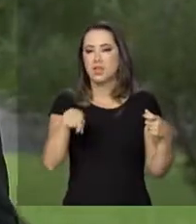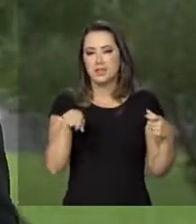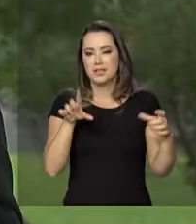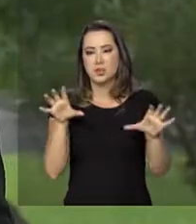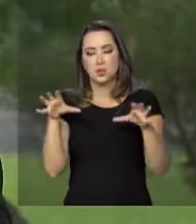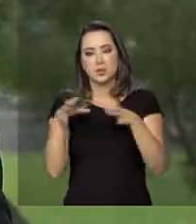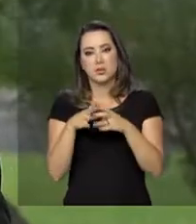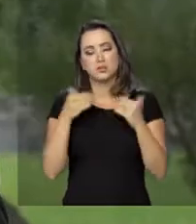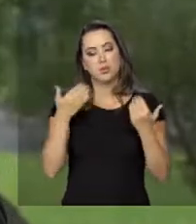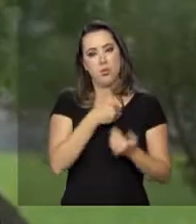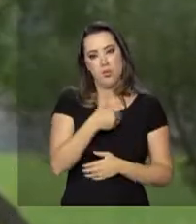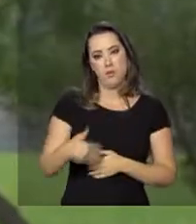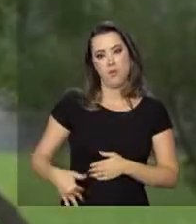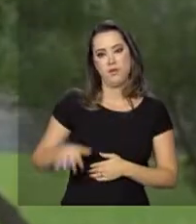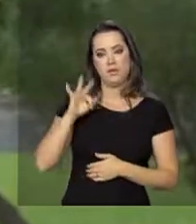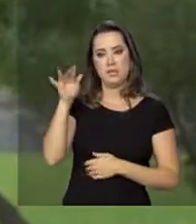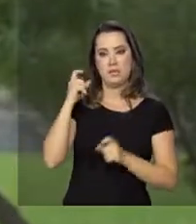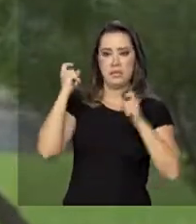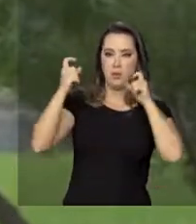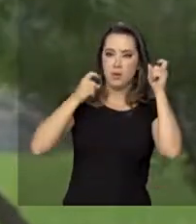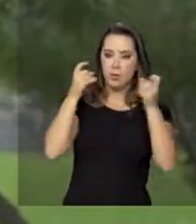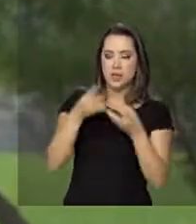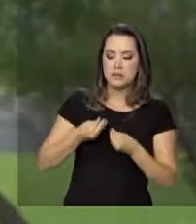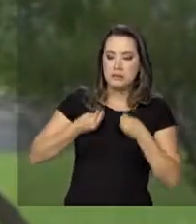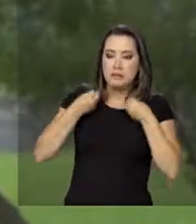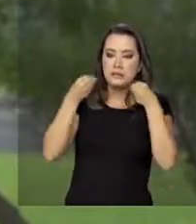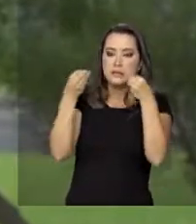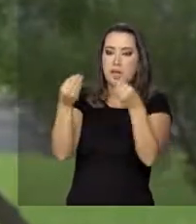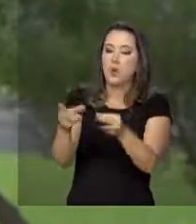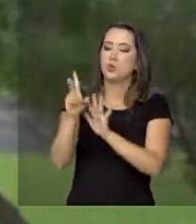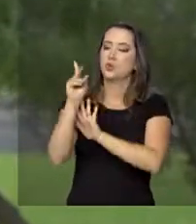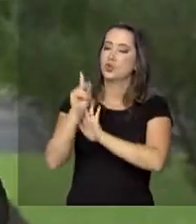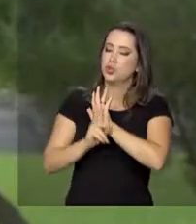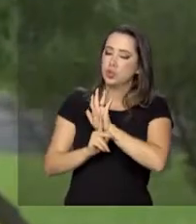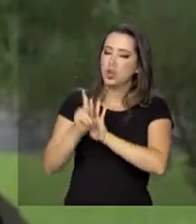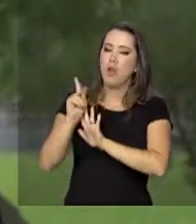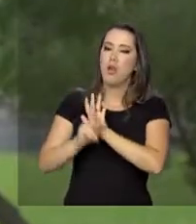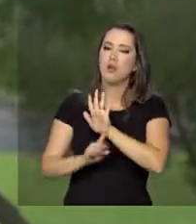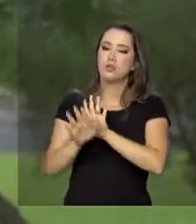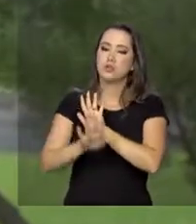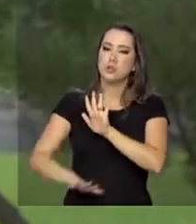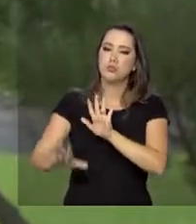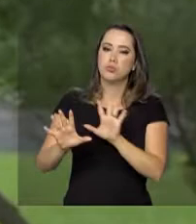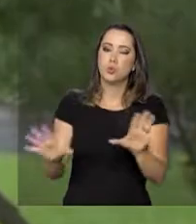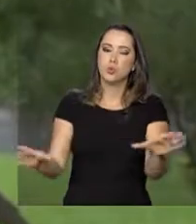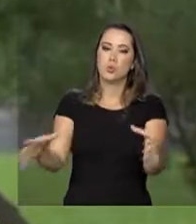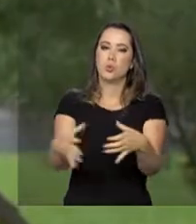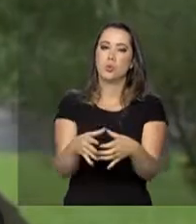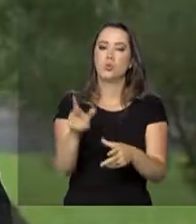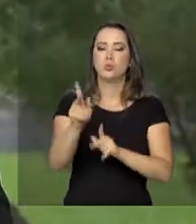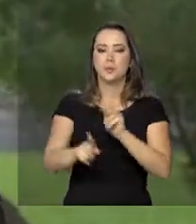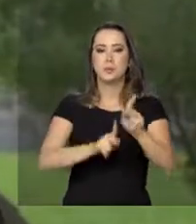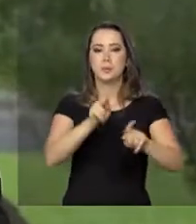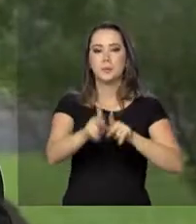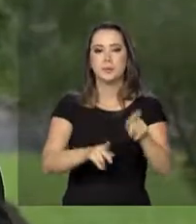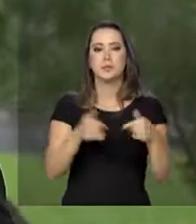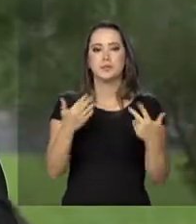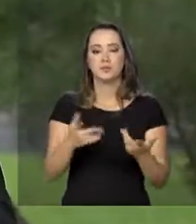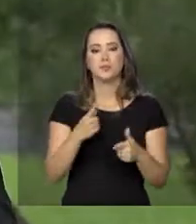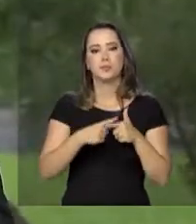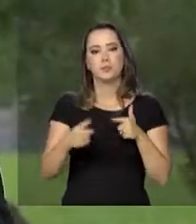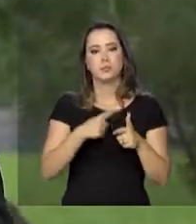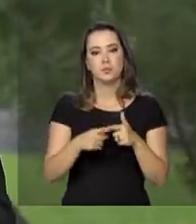a preocupação do governo federal é com relação à garantia e à promoção dos direitos desses grupos, dessas populações nessas